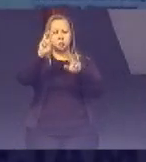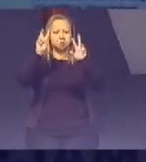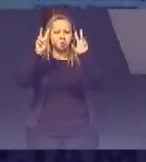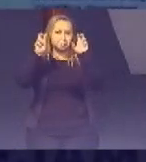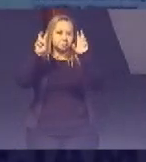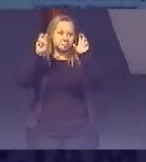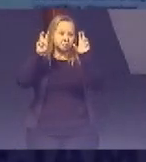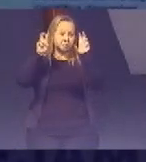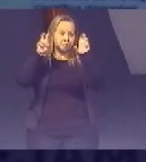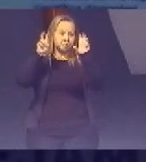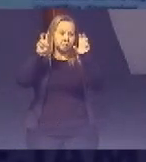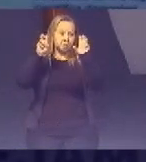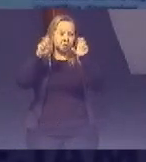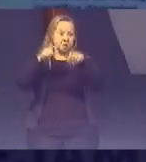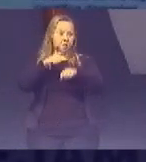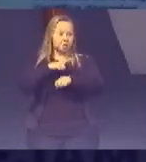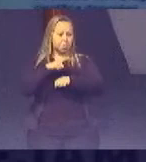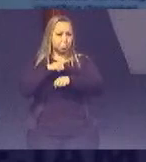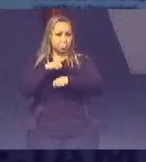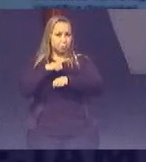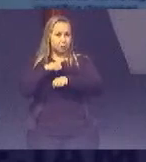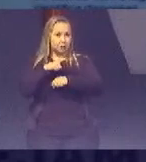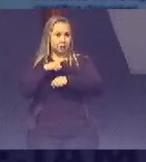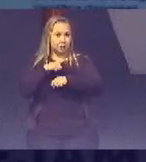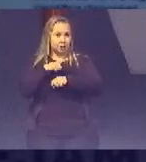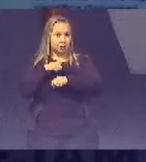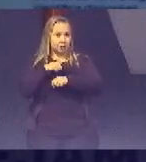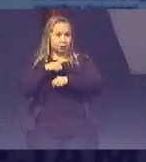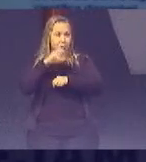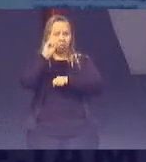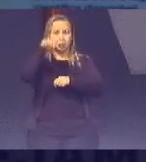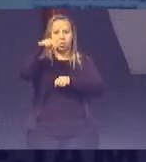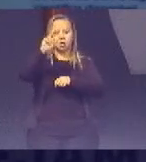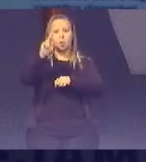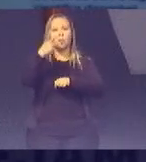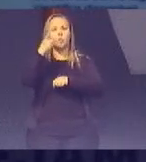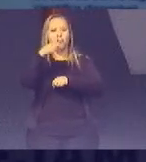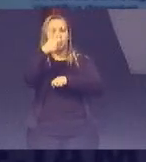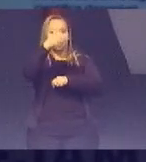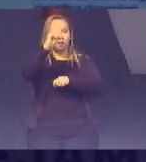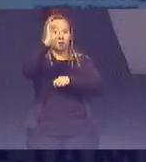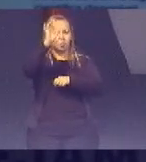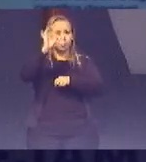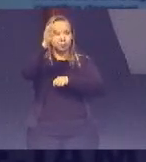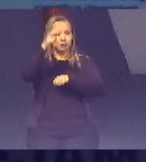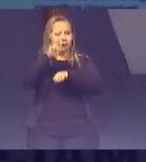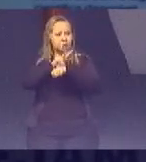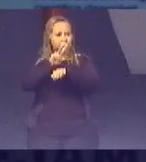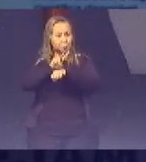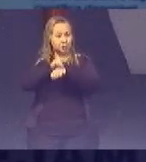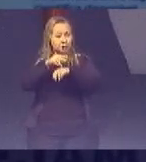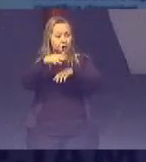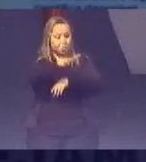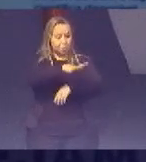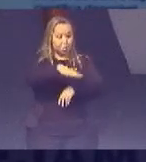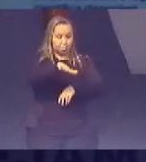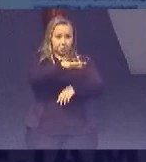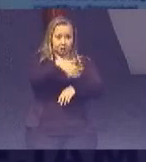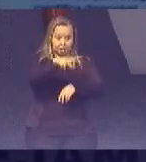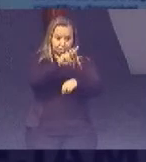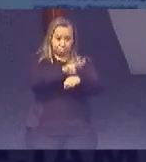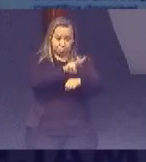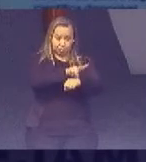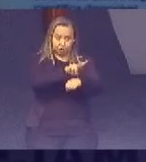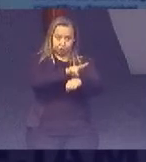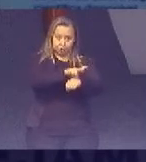Que tinha A ONU Fixava 10% Conservar Ter áreas De conservação De pelo menos 10